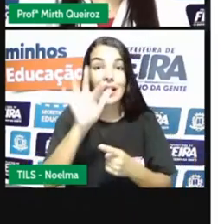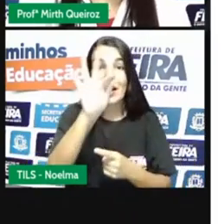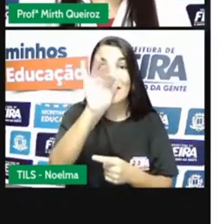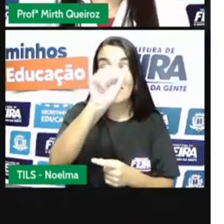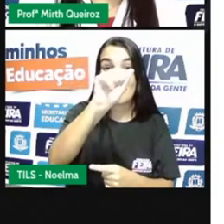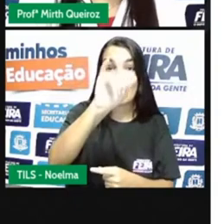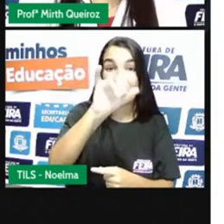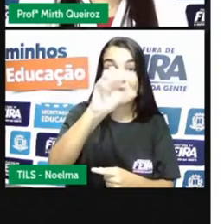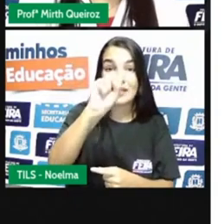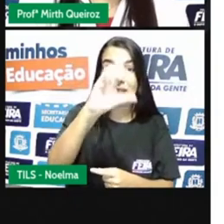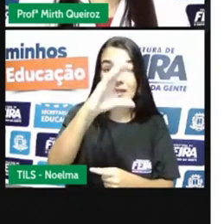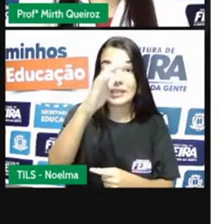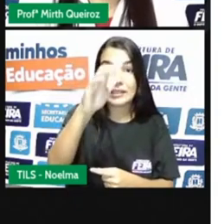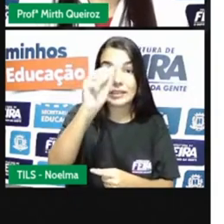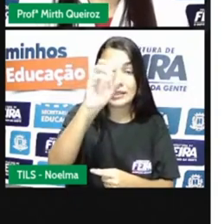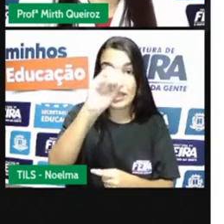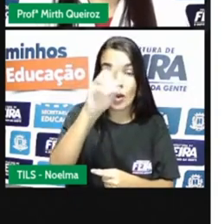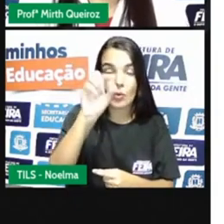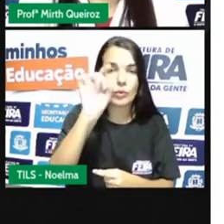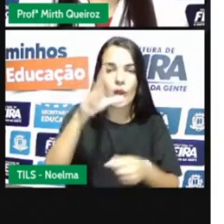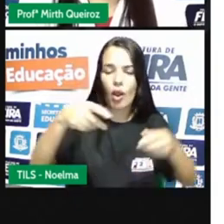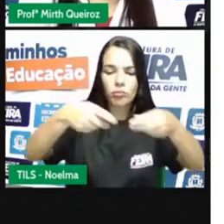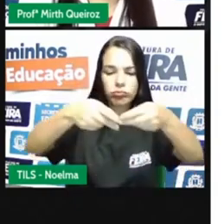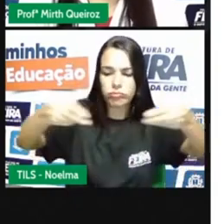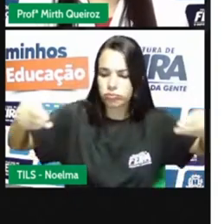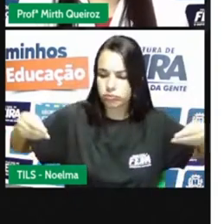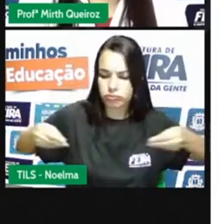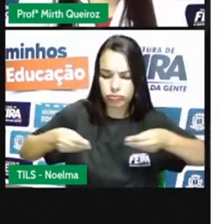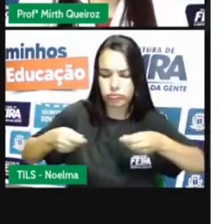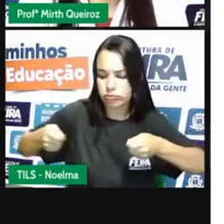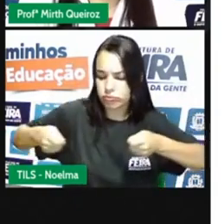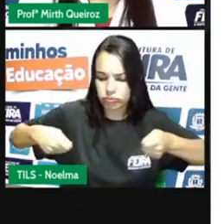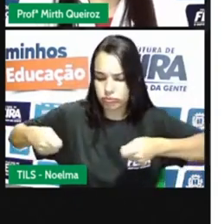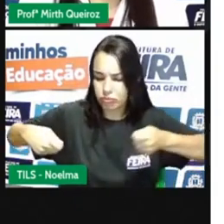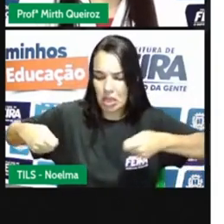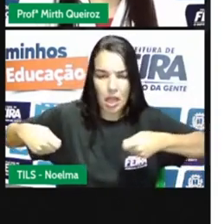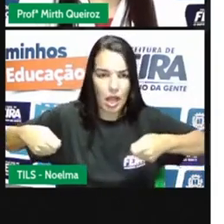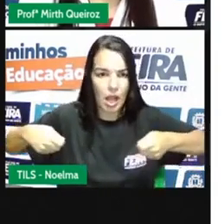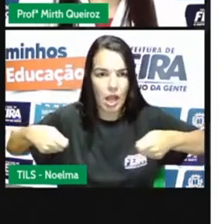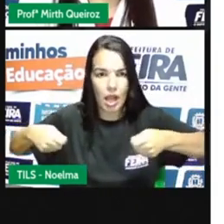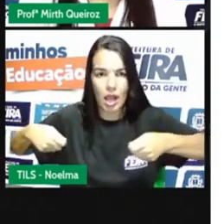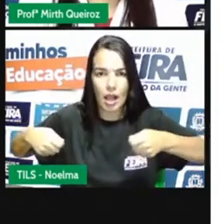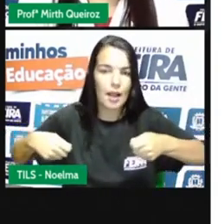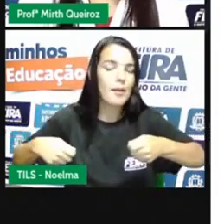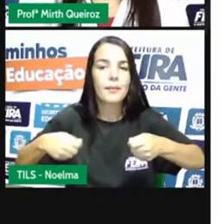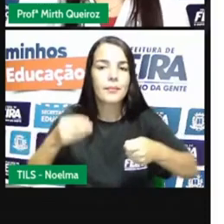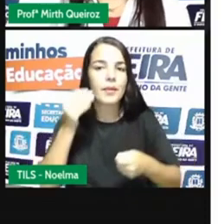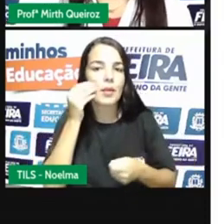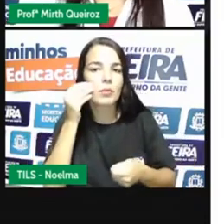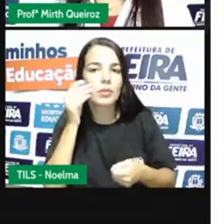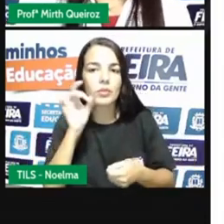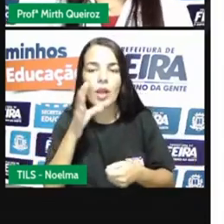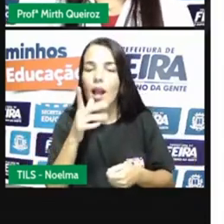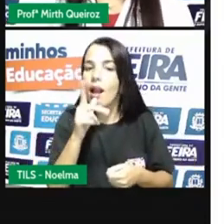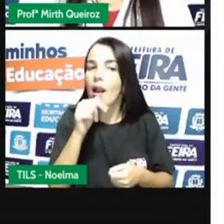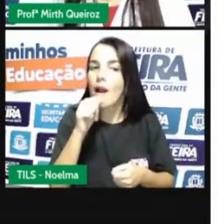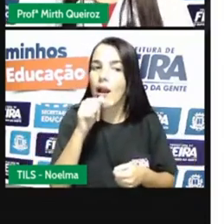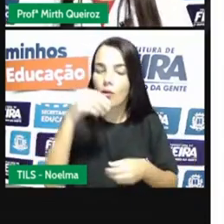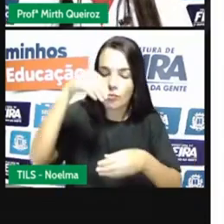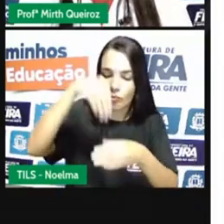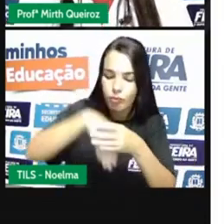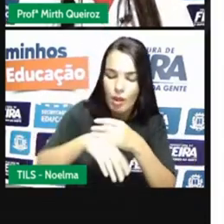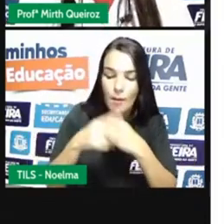utilizava apenas aí uma bacia, né? Bacia rasa, que era chamada de bateia. E era